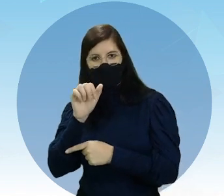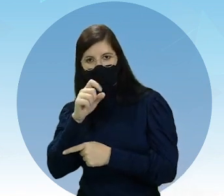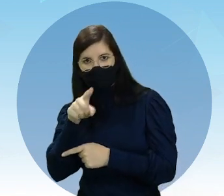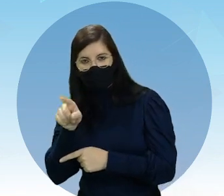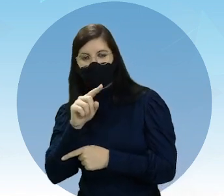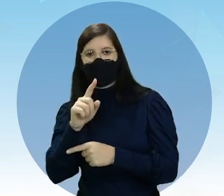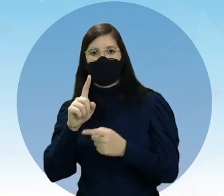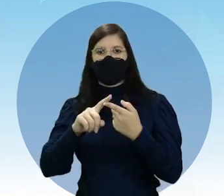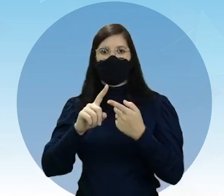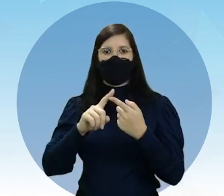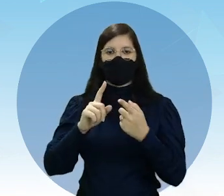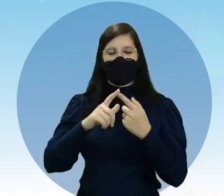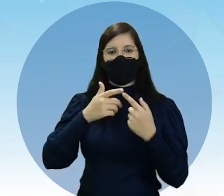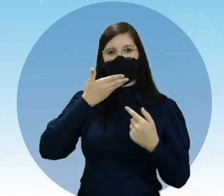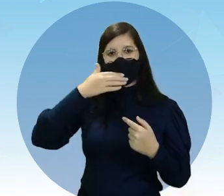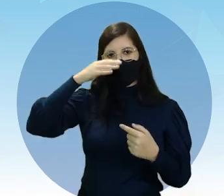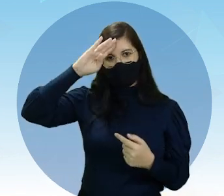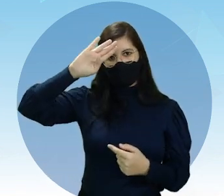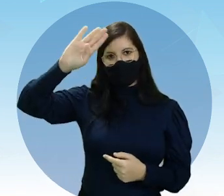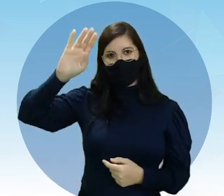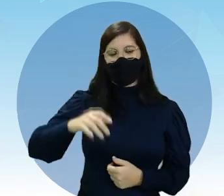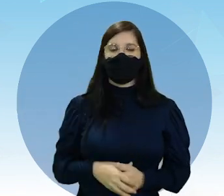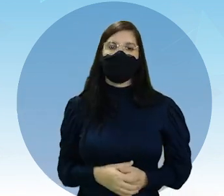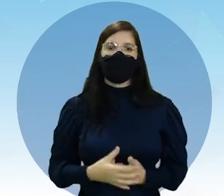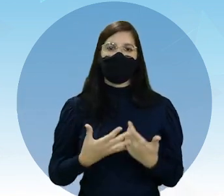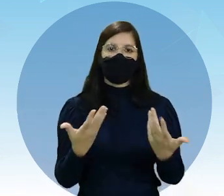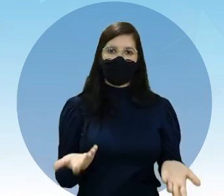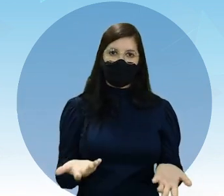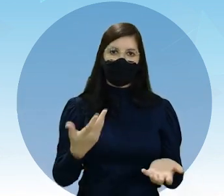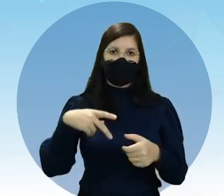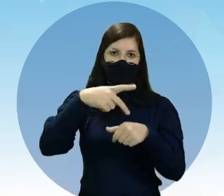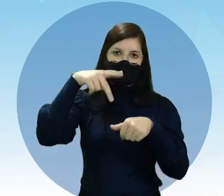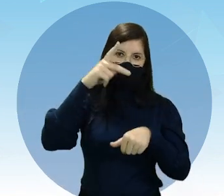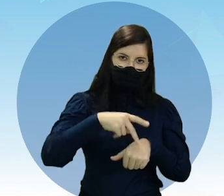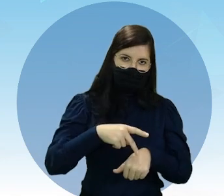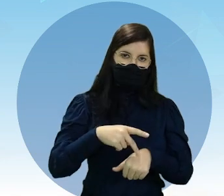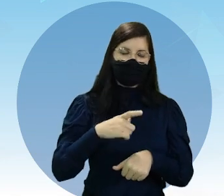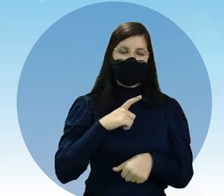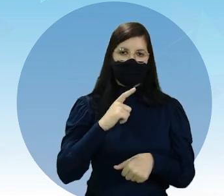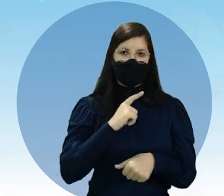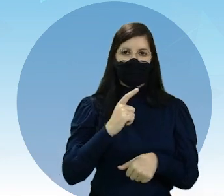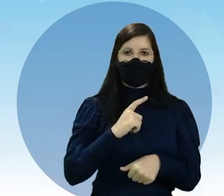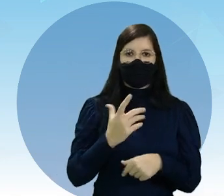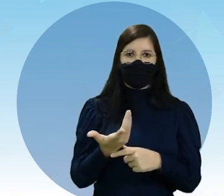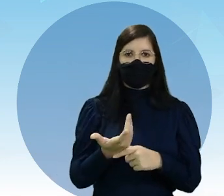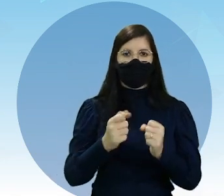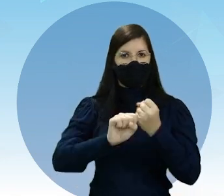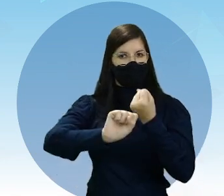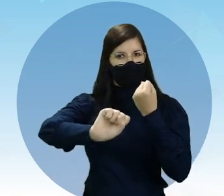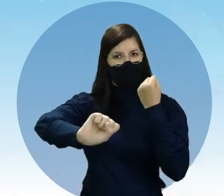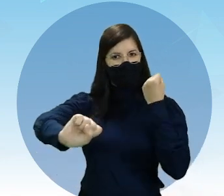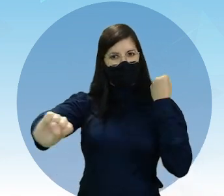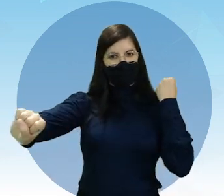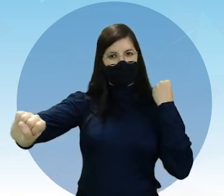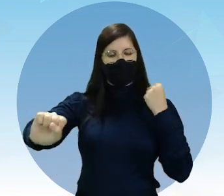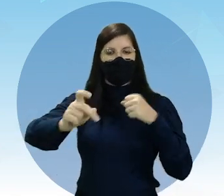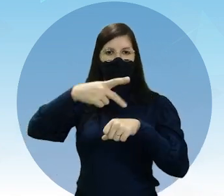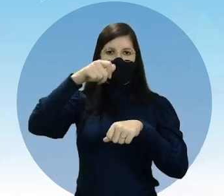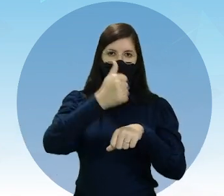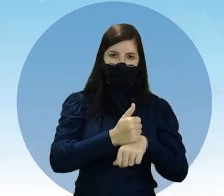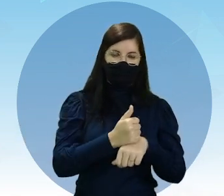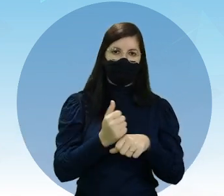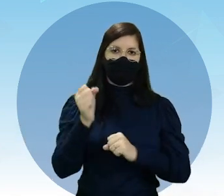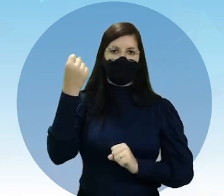Afeganistão. Além disso, há países que possuem extenso parque industrial.